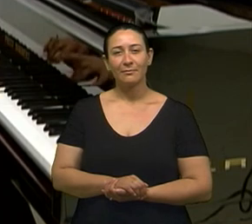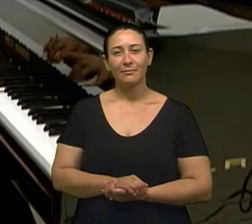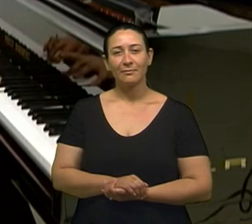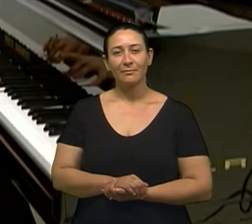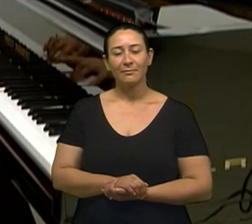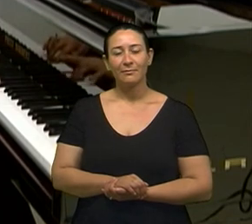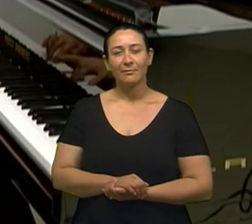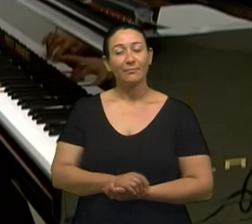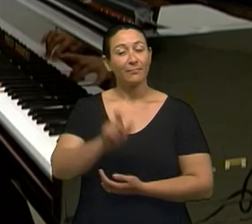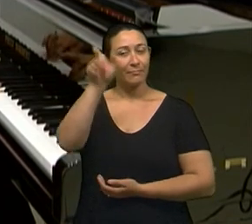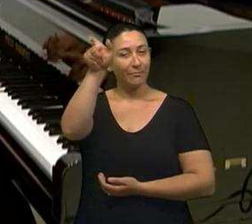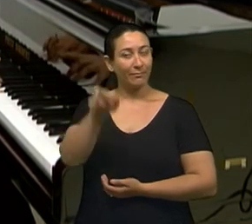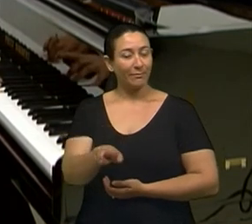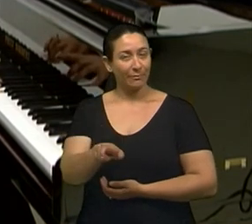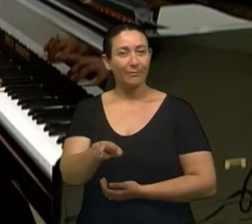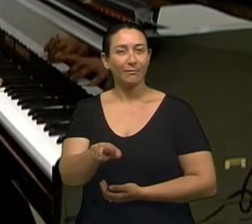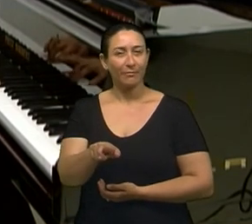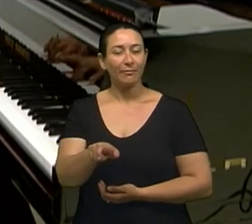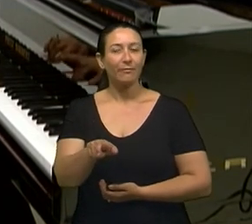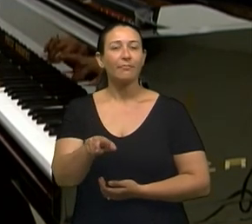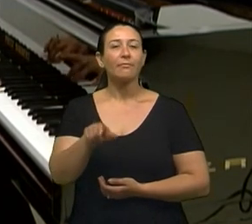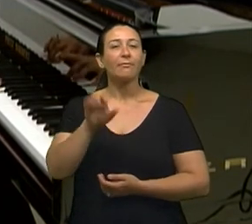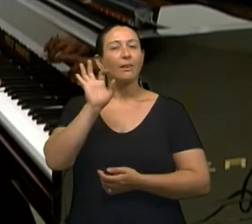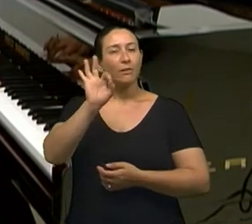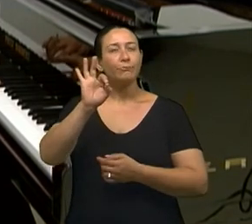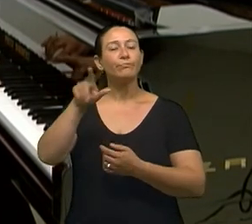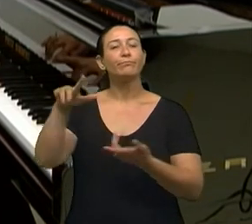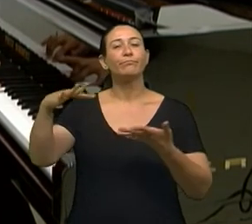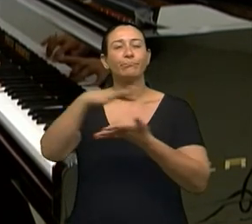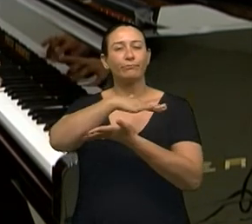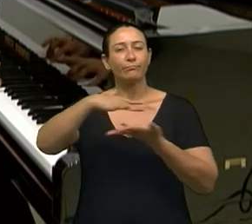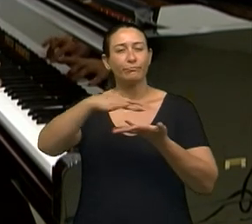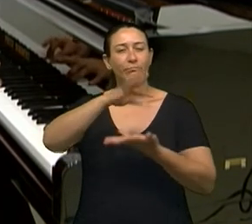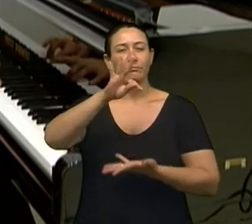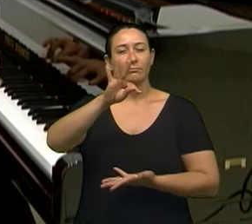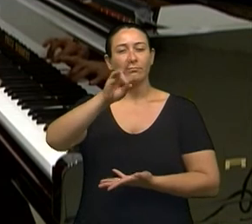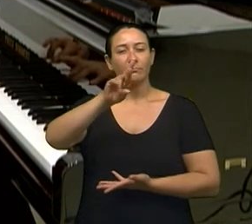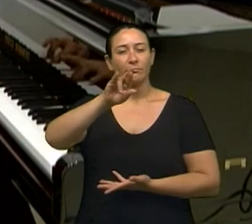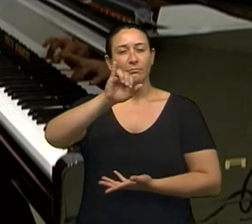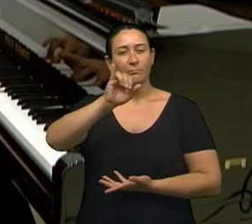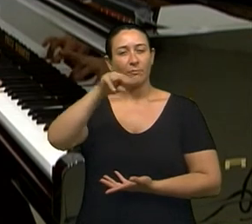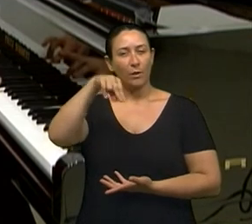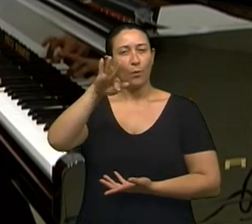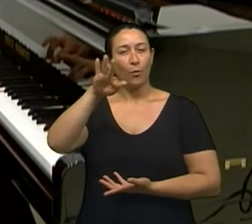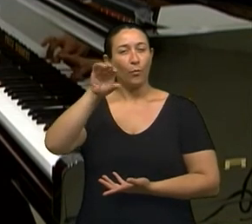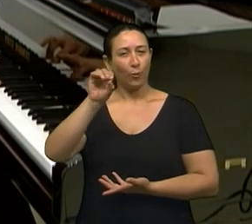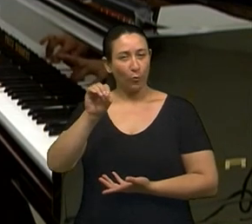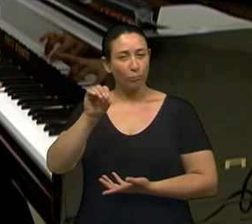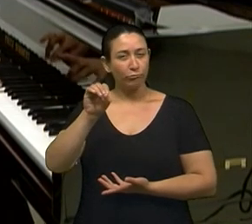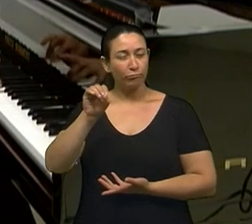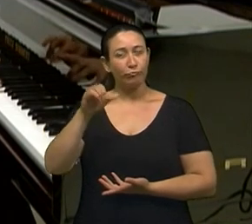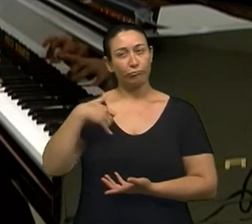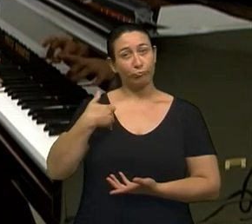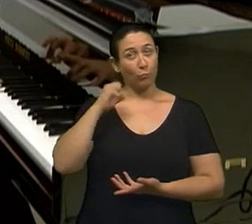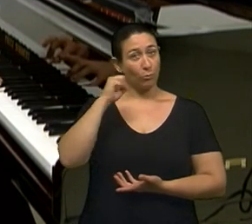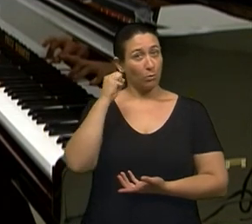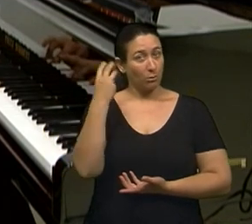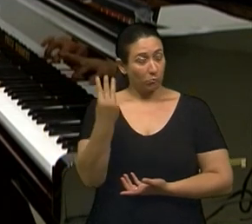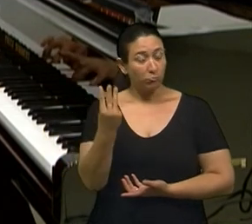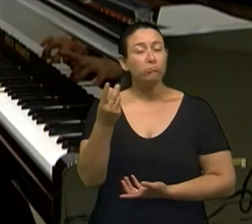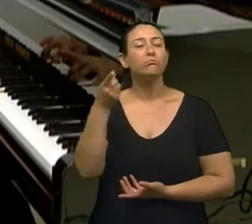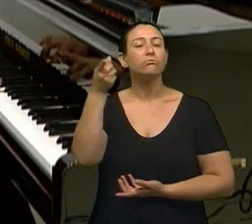Natural de triunfo, aos 83 anos, Maria de Lourdes conta sobre sua paixão pelo piano.